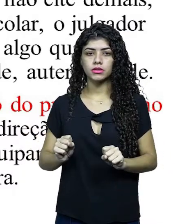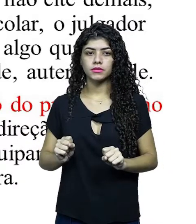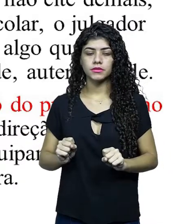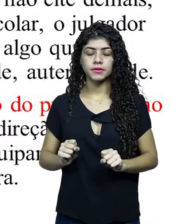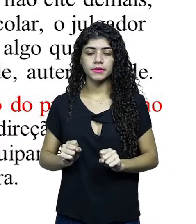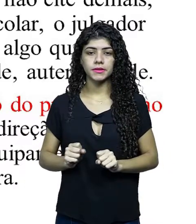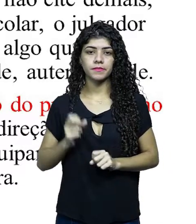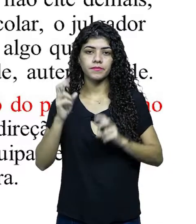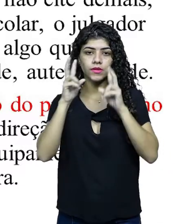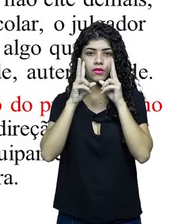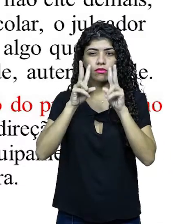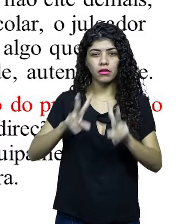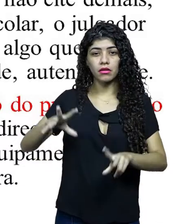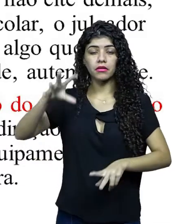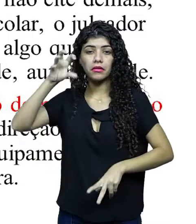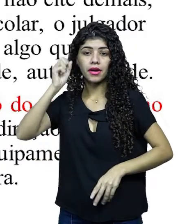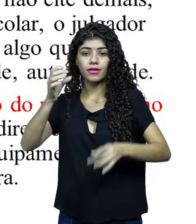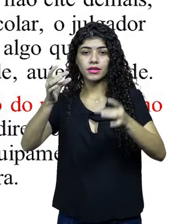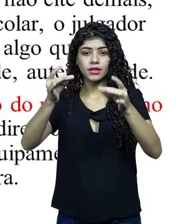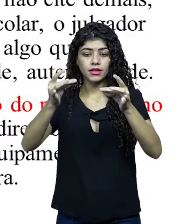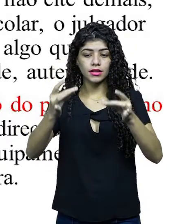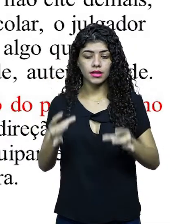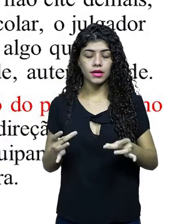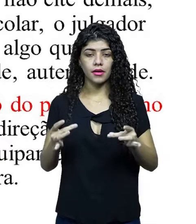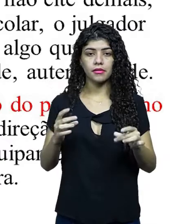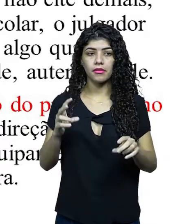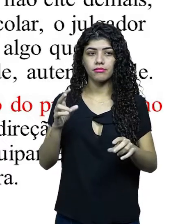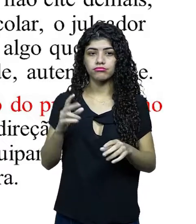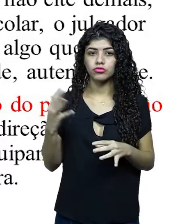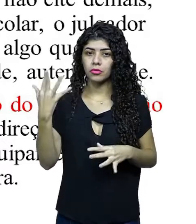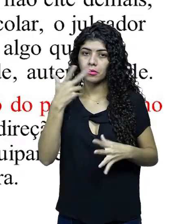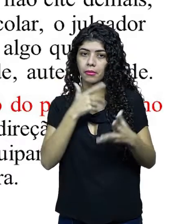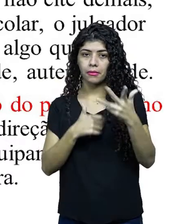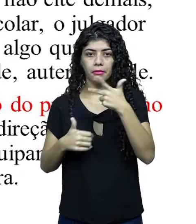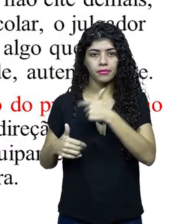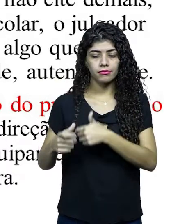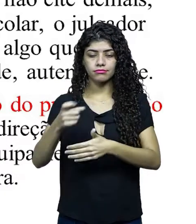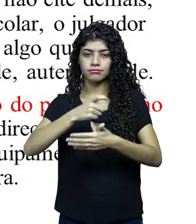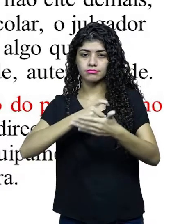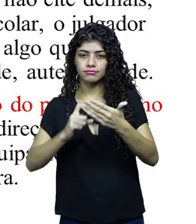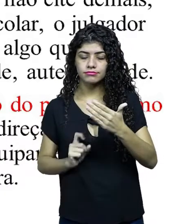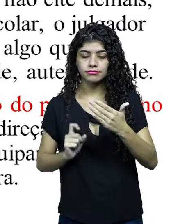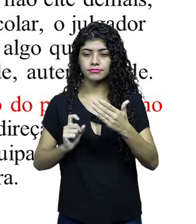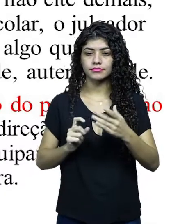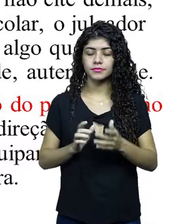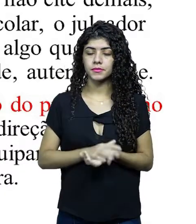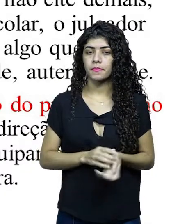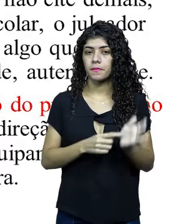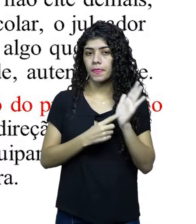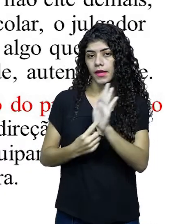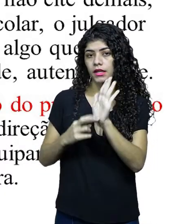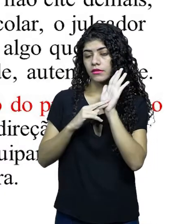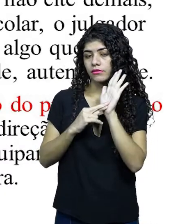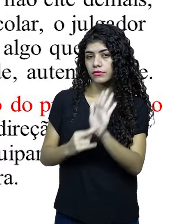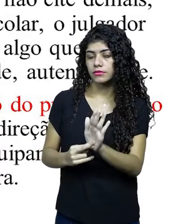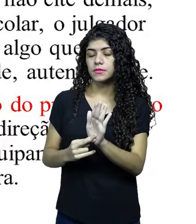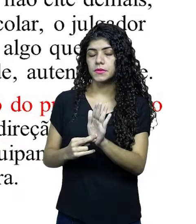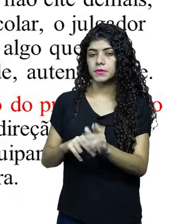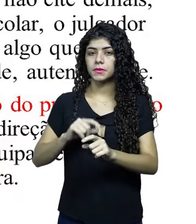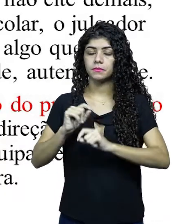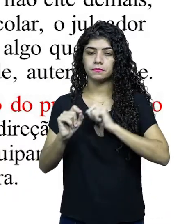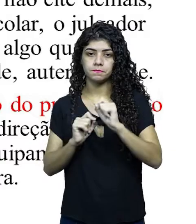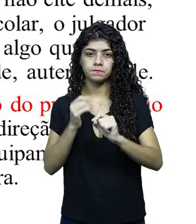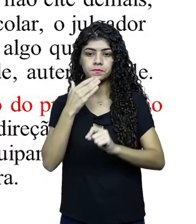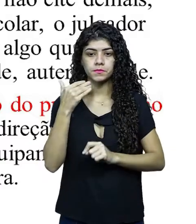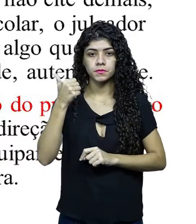pretendida e a descrição dos aspectos estéticos relevantes à narrativa. Cite referências para ilustrar melhor